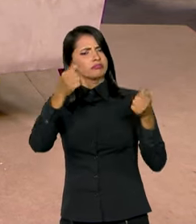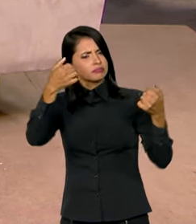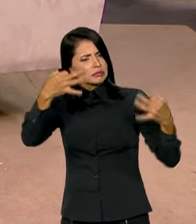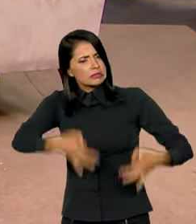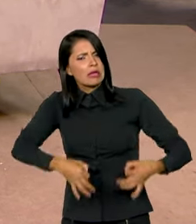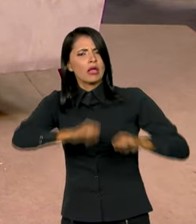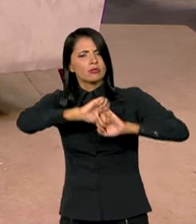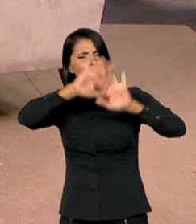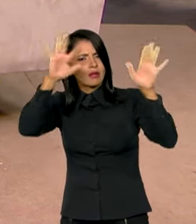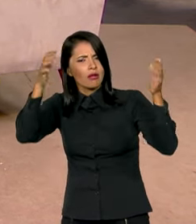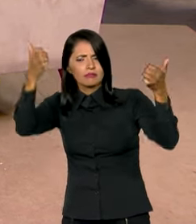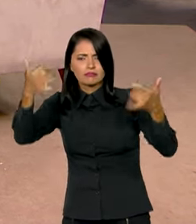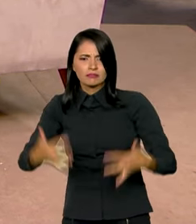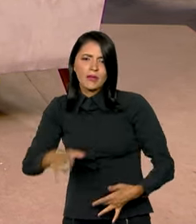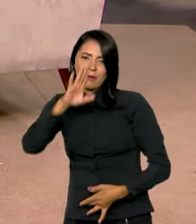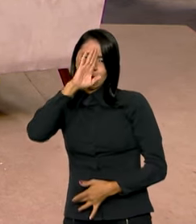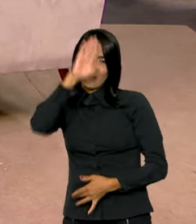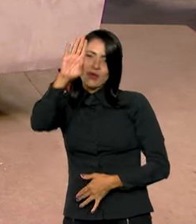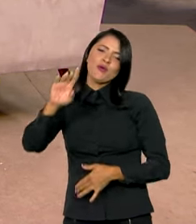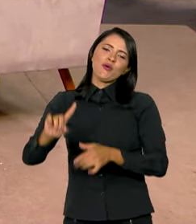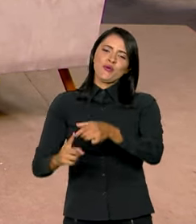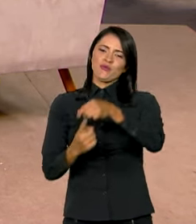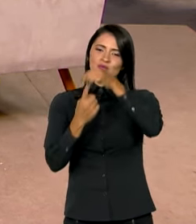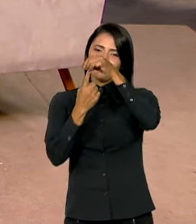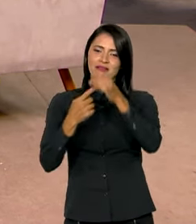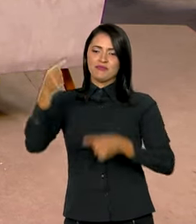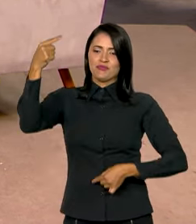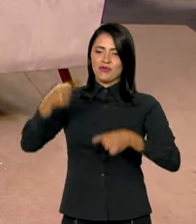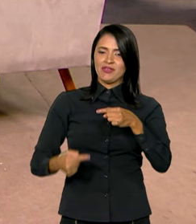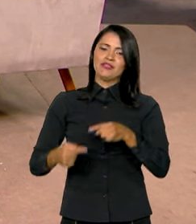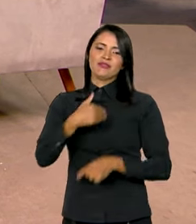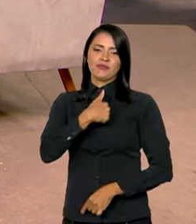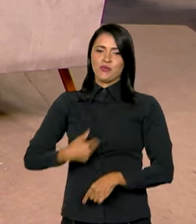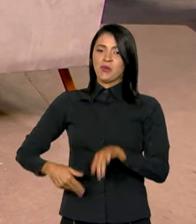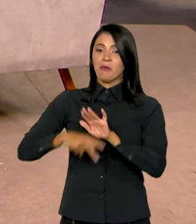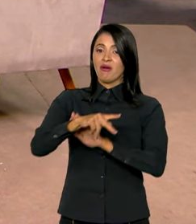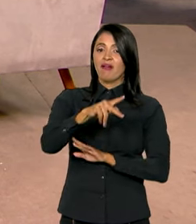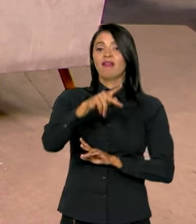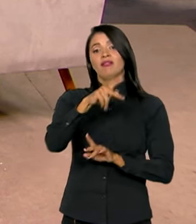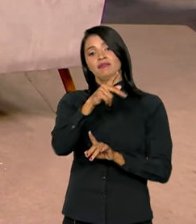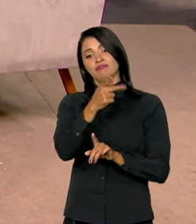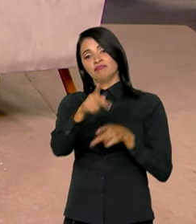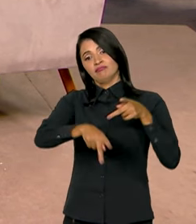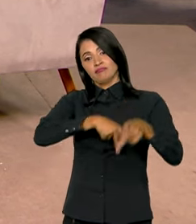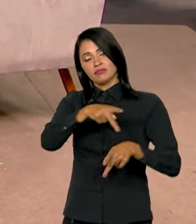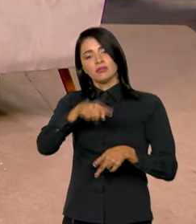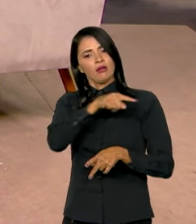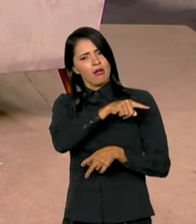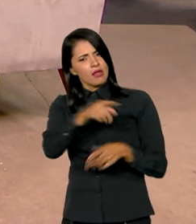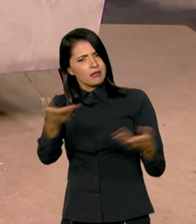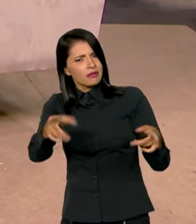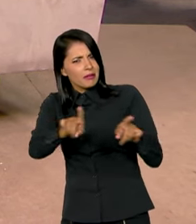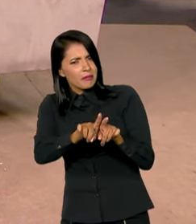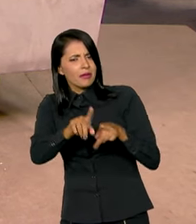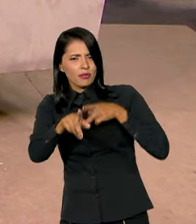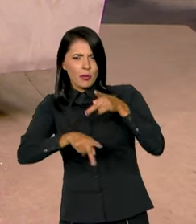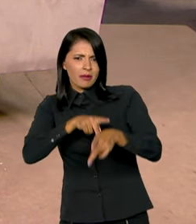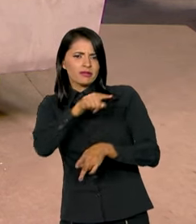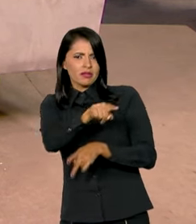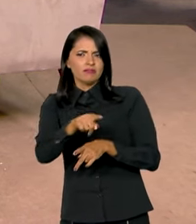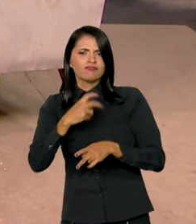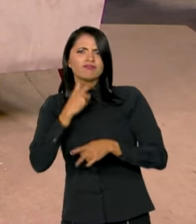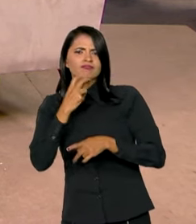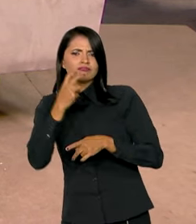priorizar as políticas públicas importantes para a população. A população também está tendo voz nesse governo democrático.